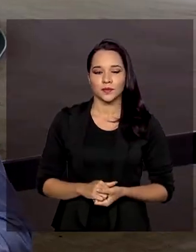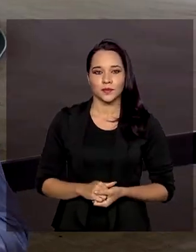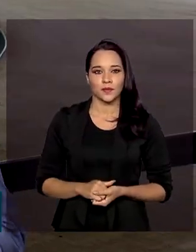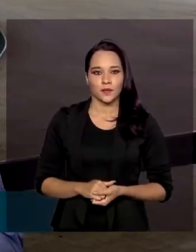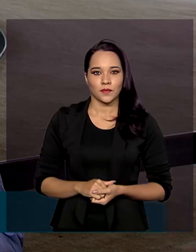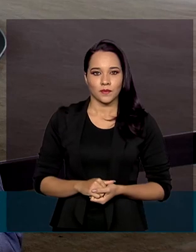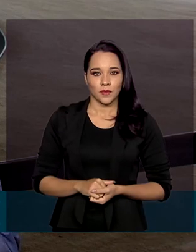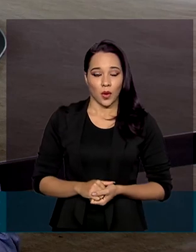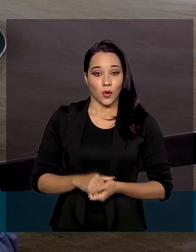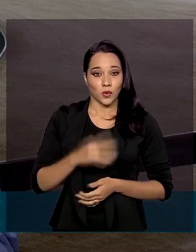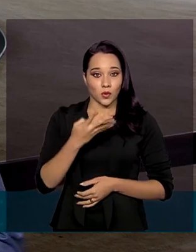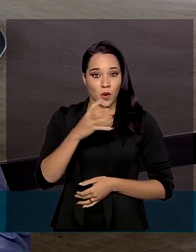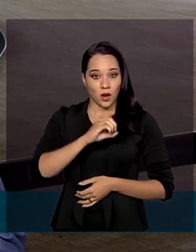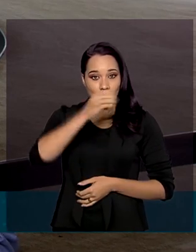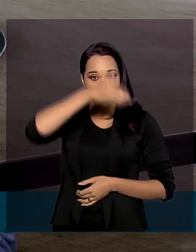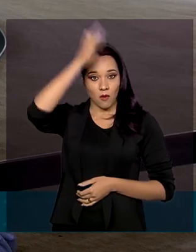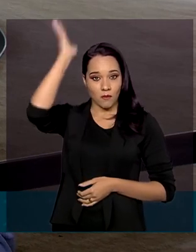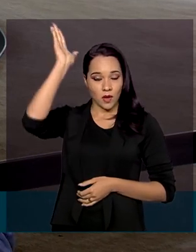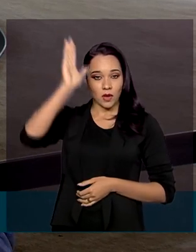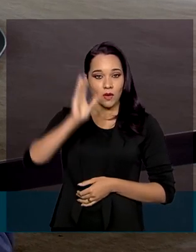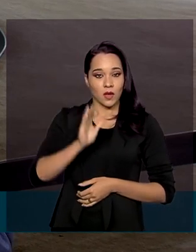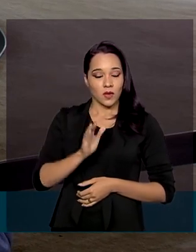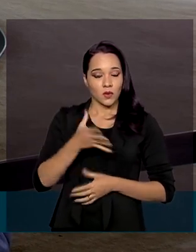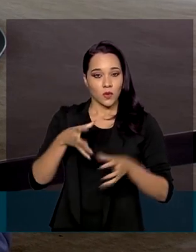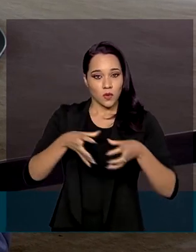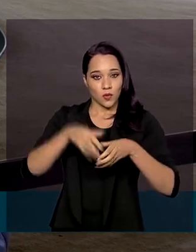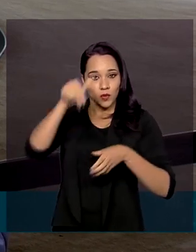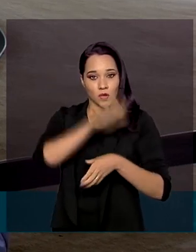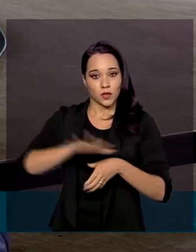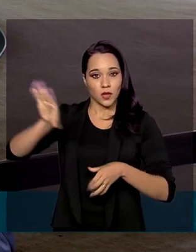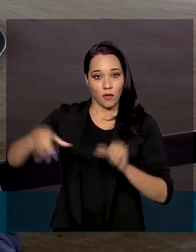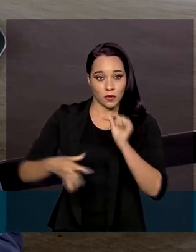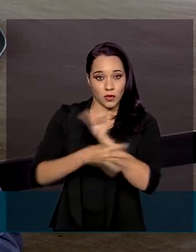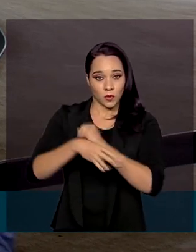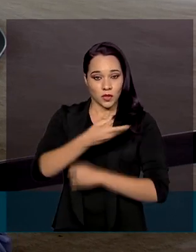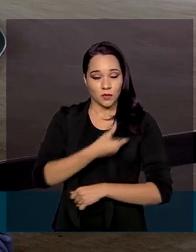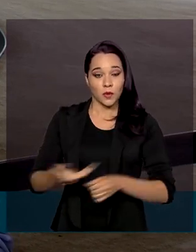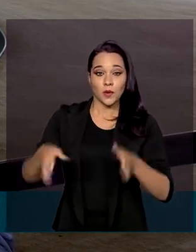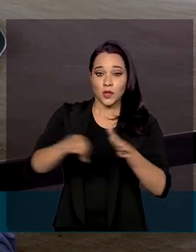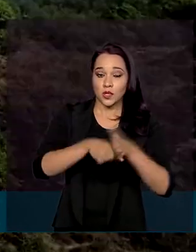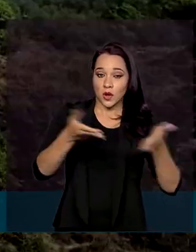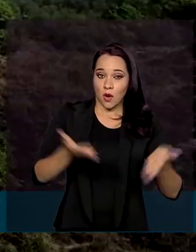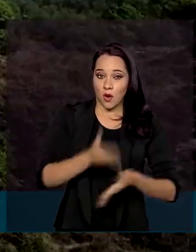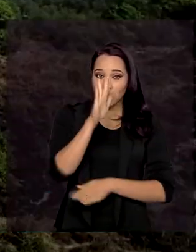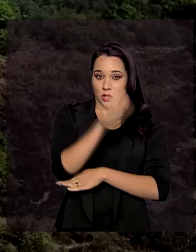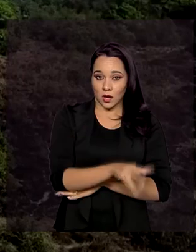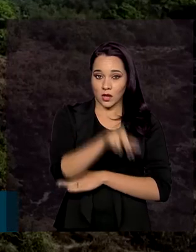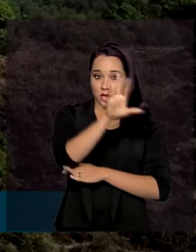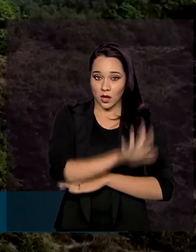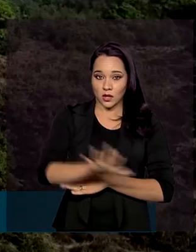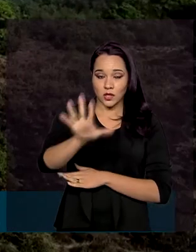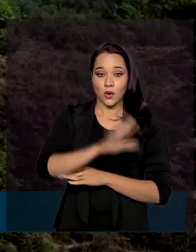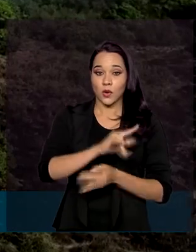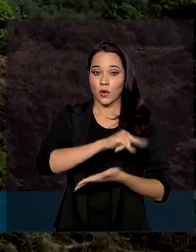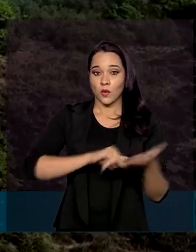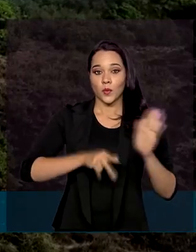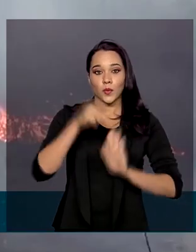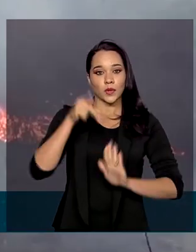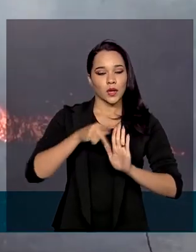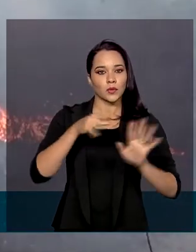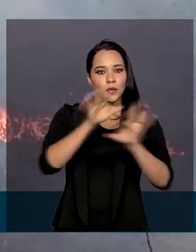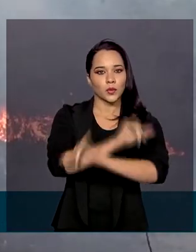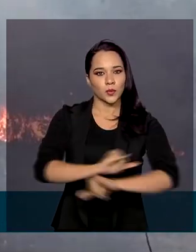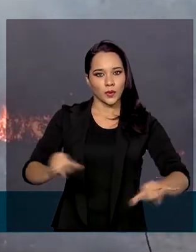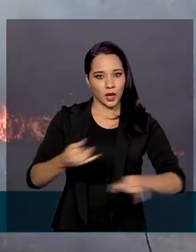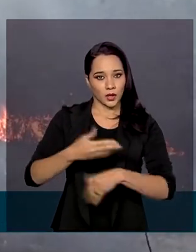Os 40 bombeiros da Força Nacional de Segurança Pública chegam hoje de tarde à região. A portaria autorizando a ida foi publicada